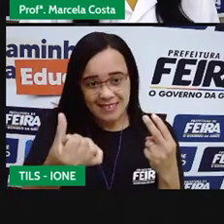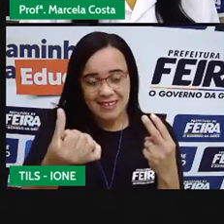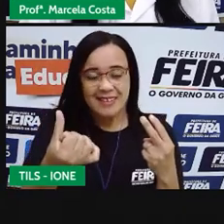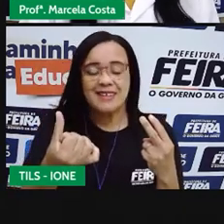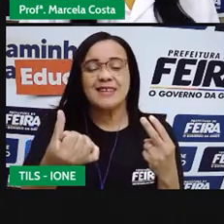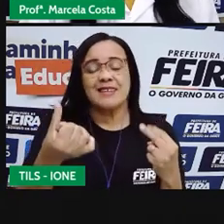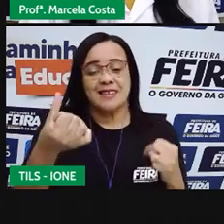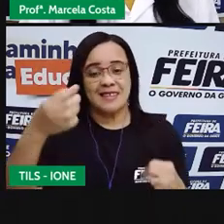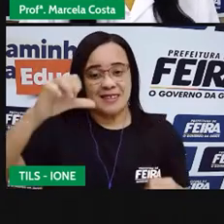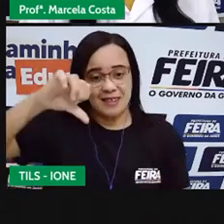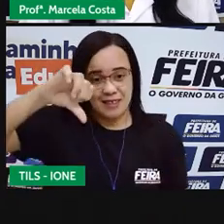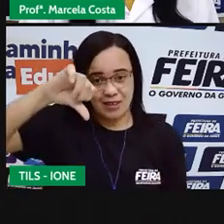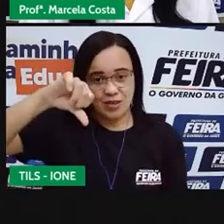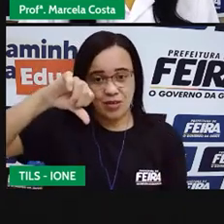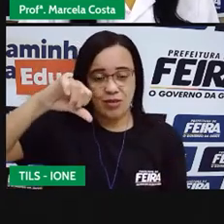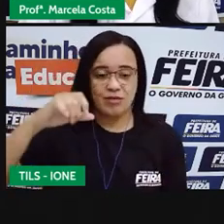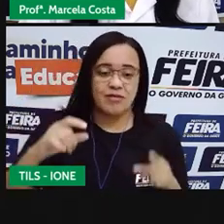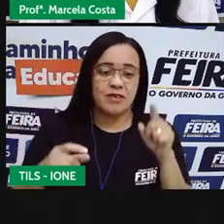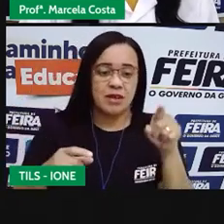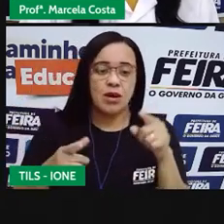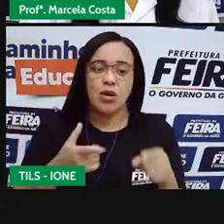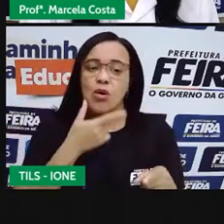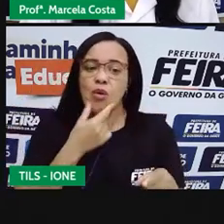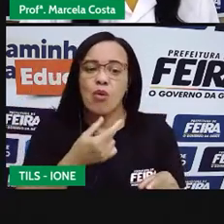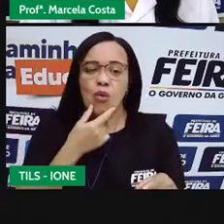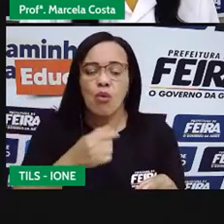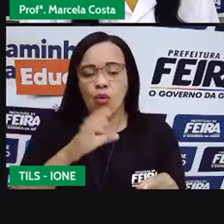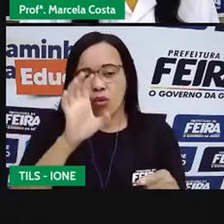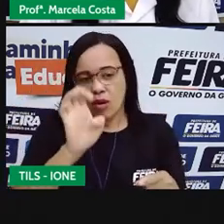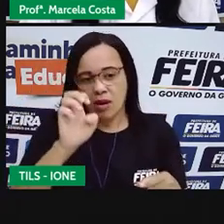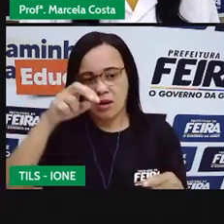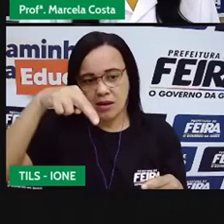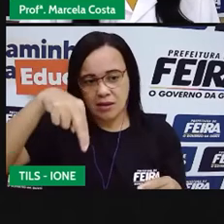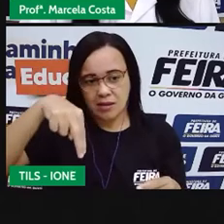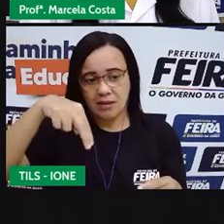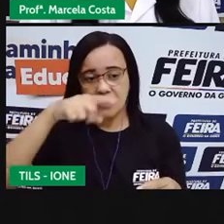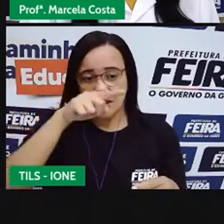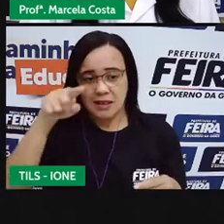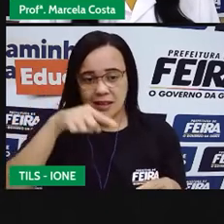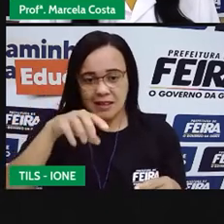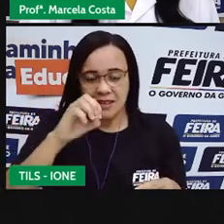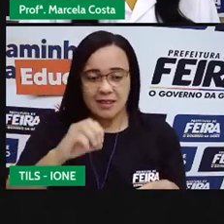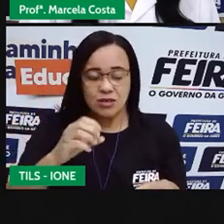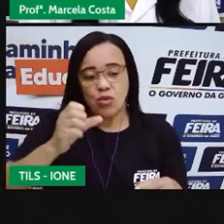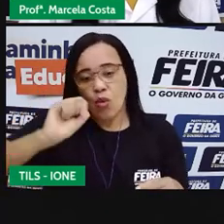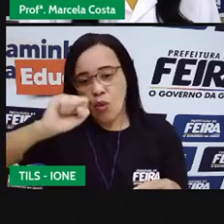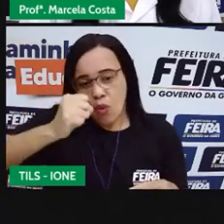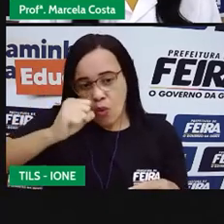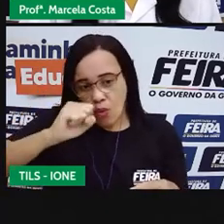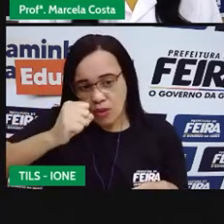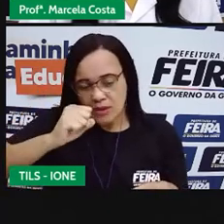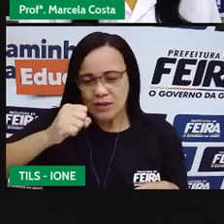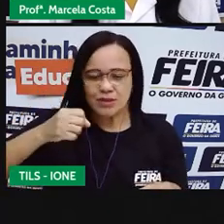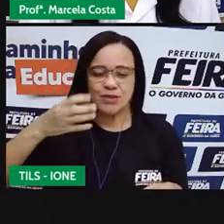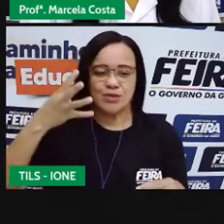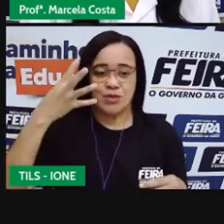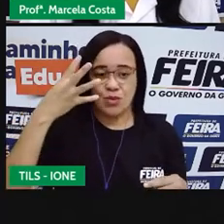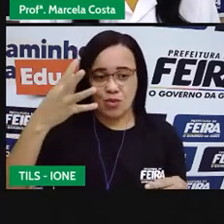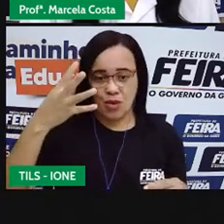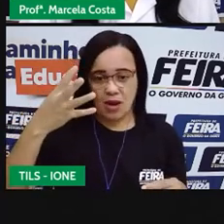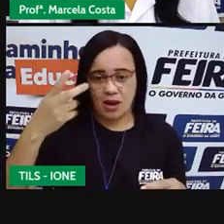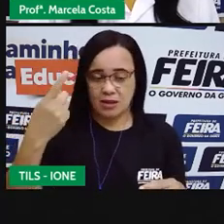4 1 então esses foram aqui os números